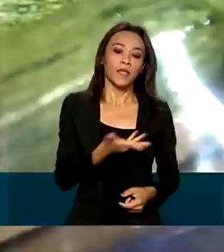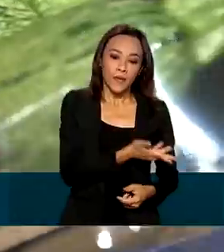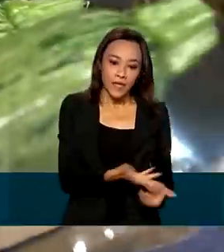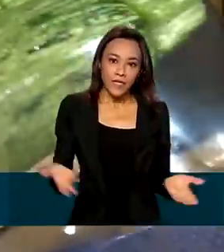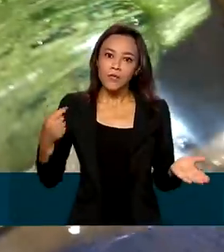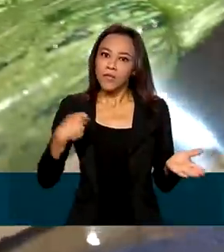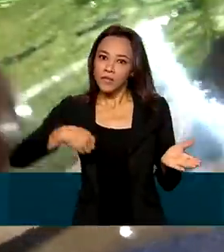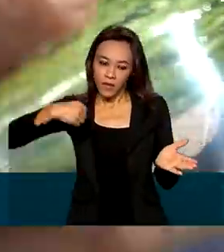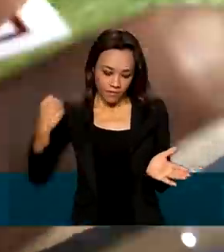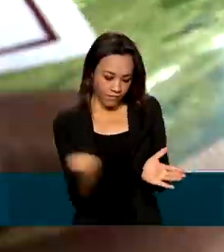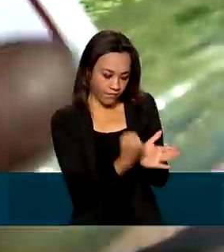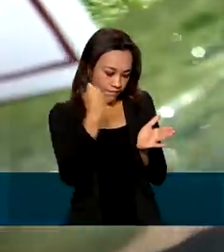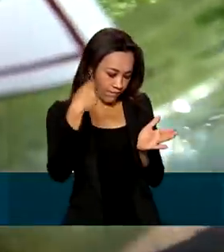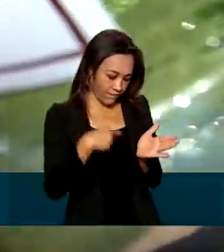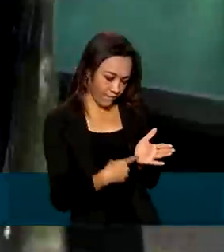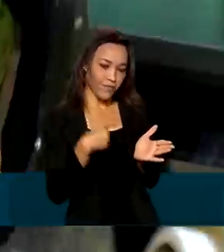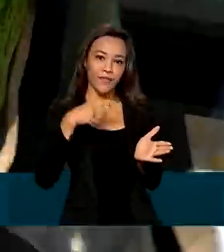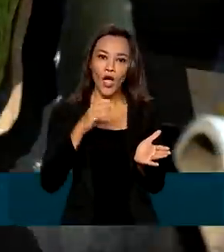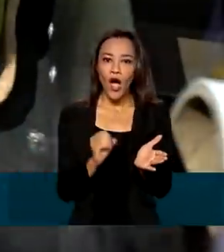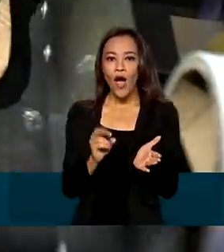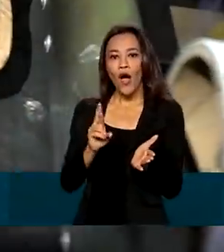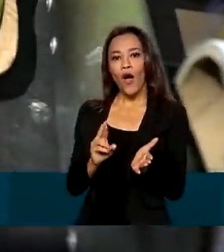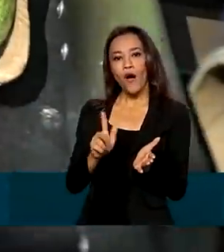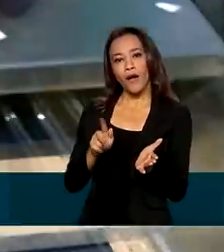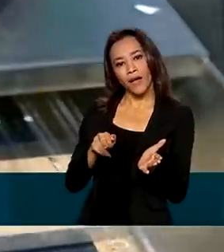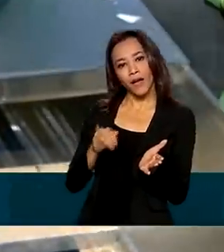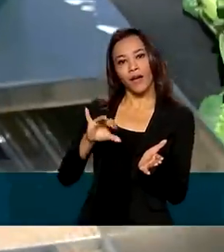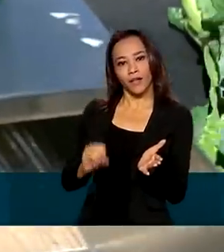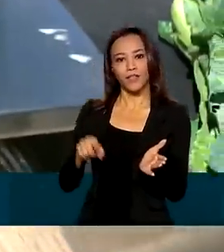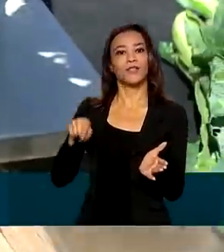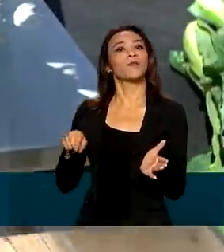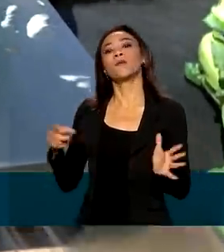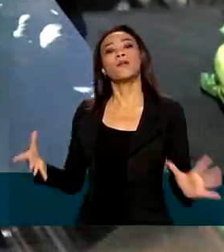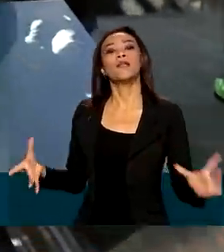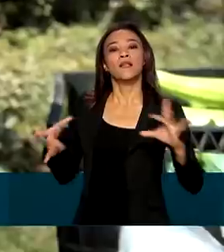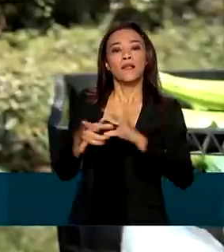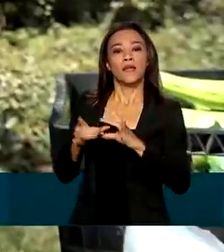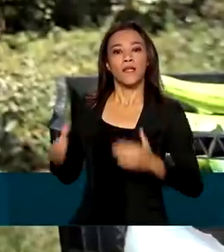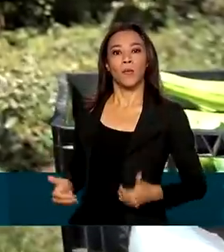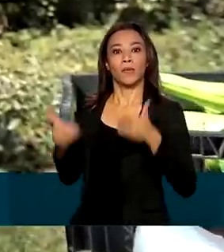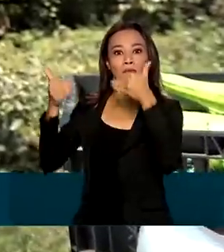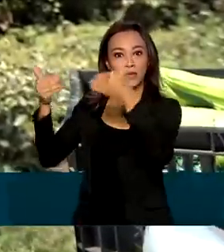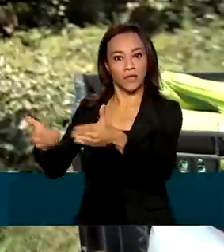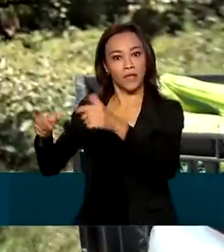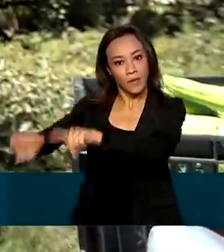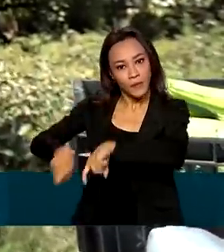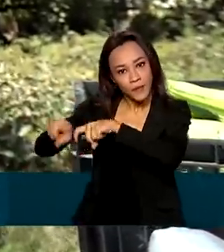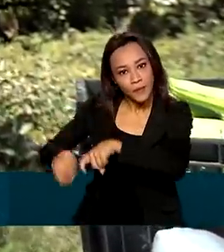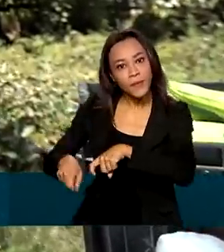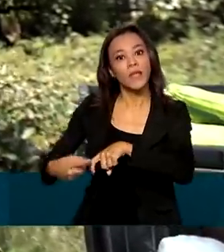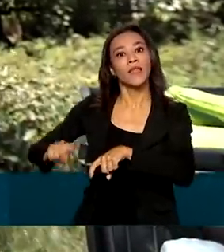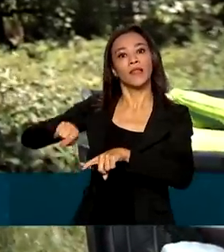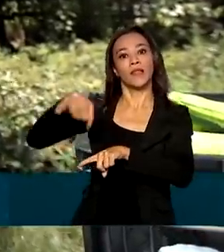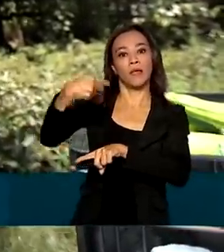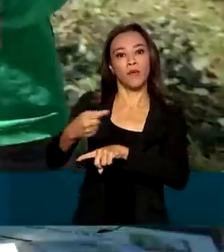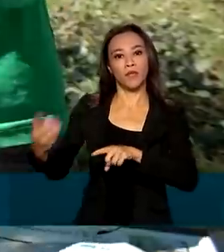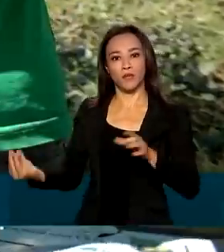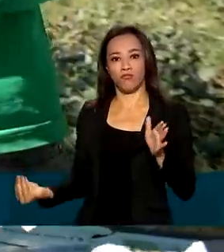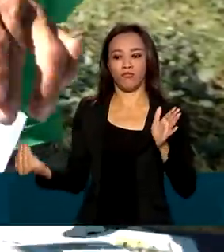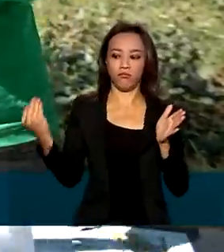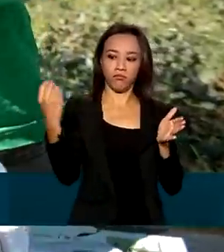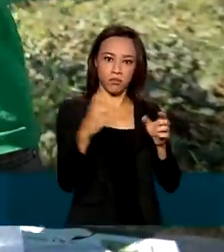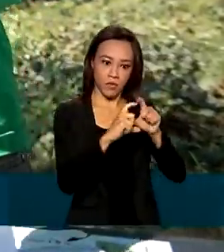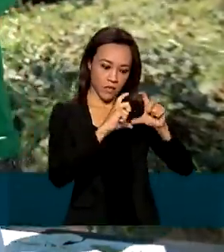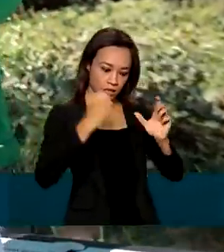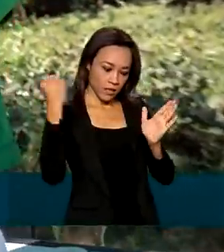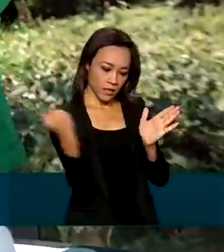certificado por entidades credenciadas pelo Ministério da Agricultura. A partir daí, ele recebe o selo oficial de